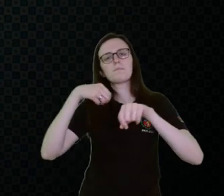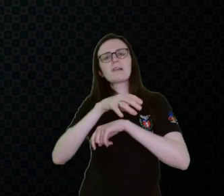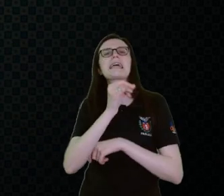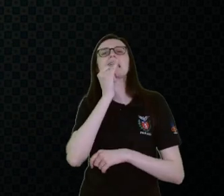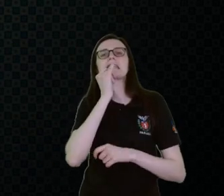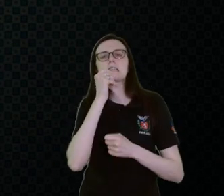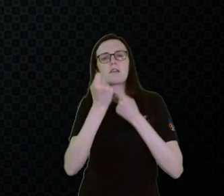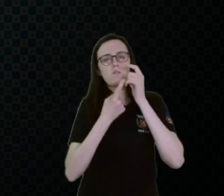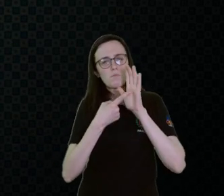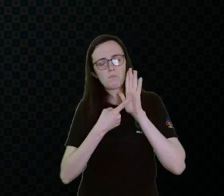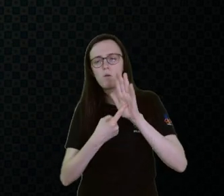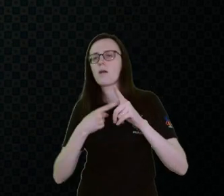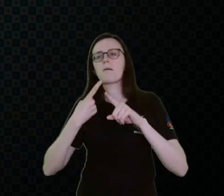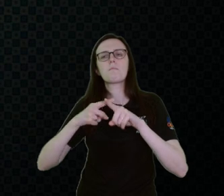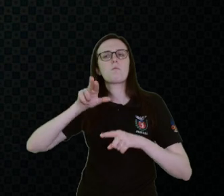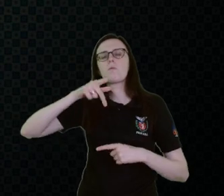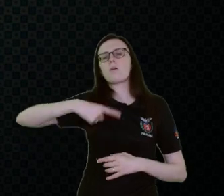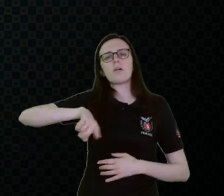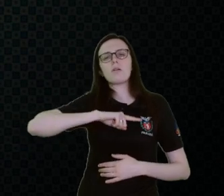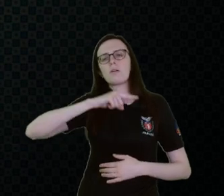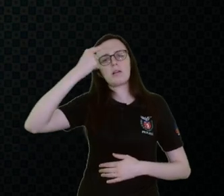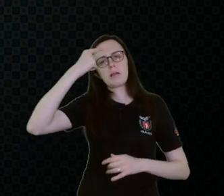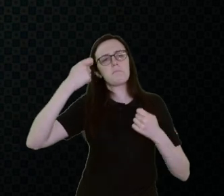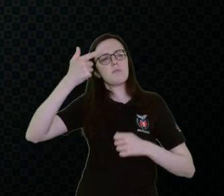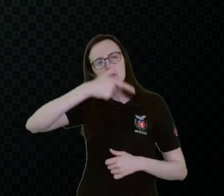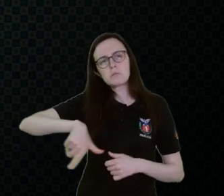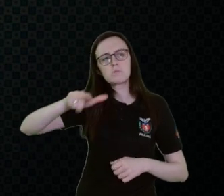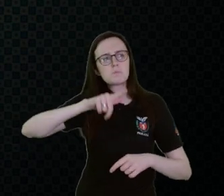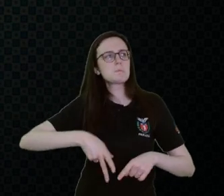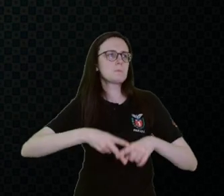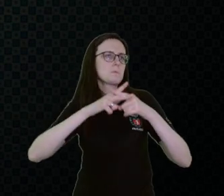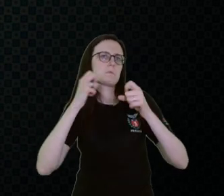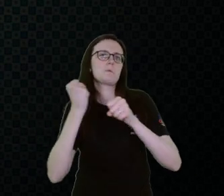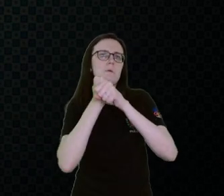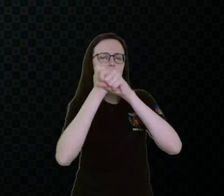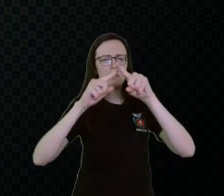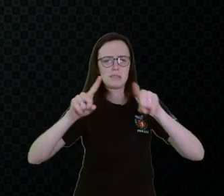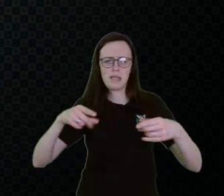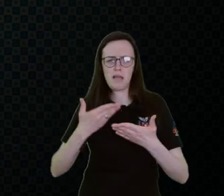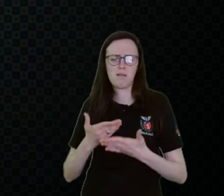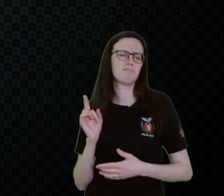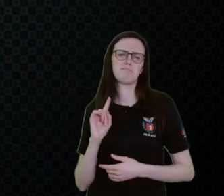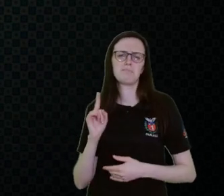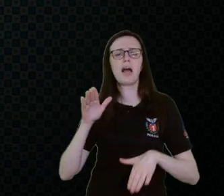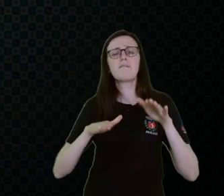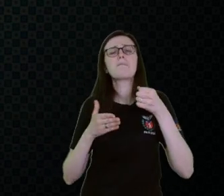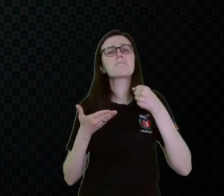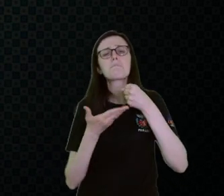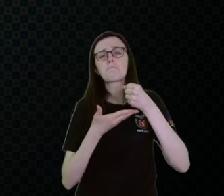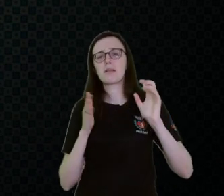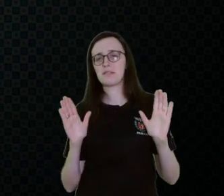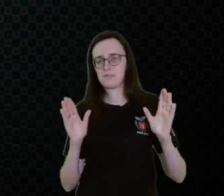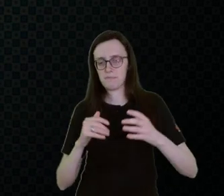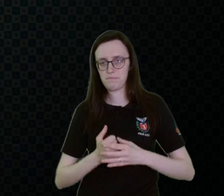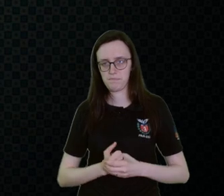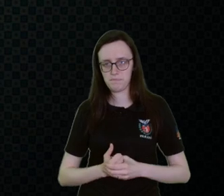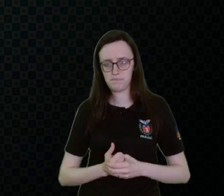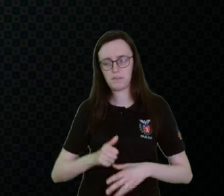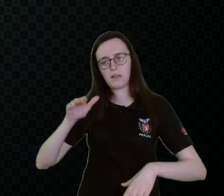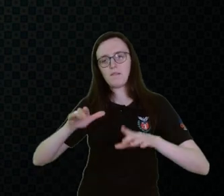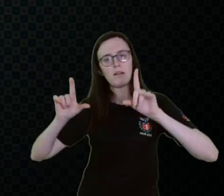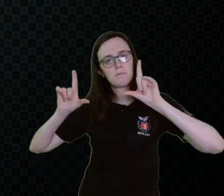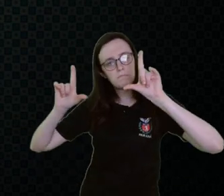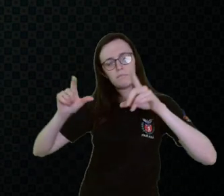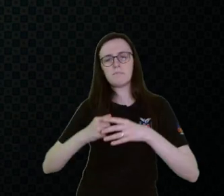exemplos, tá. Porque não é a gente pensar em ter que reformar a sala de aula, vamos mudar. Às vezes, um vaso, às vezes uma